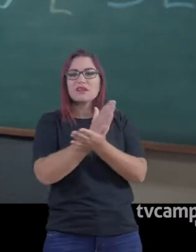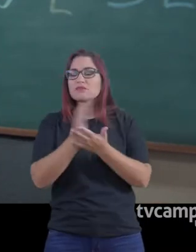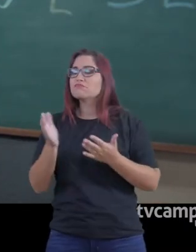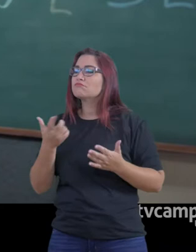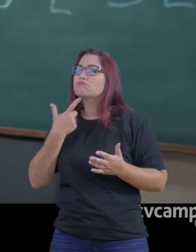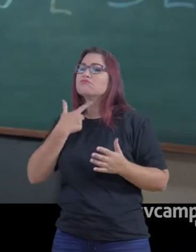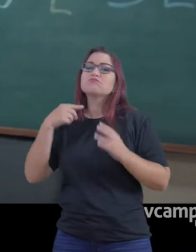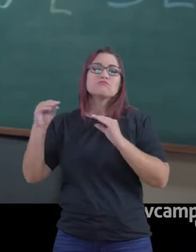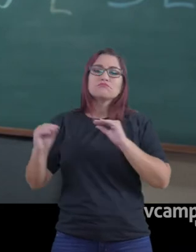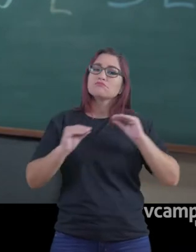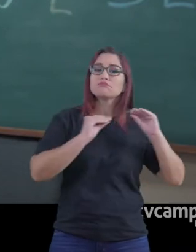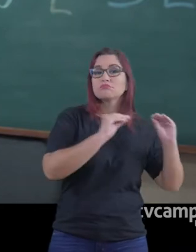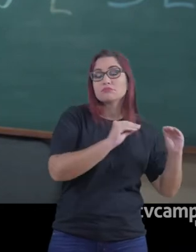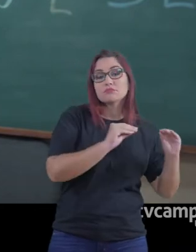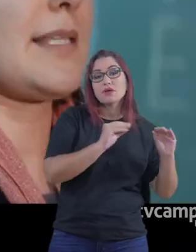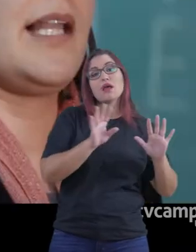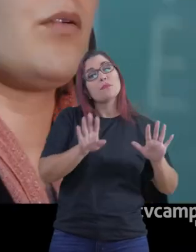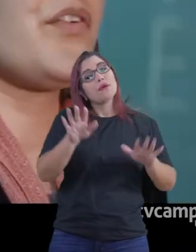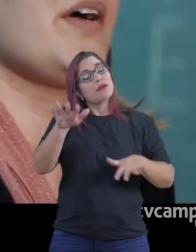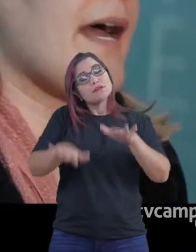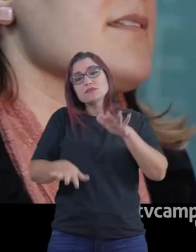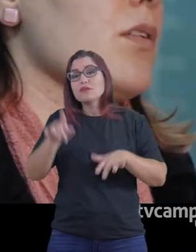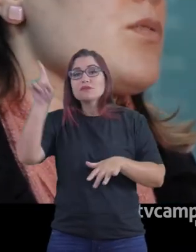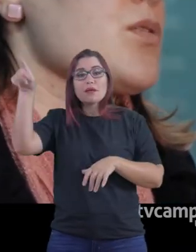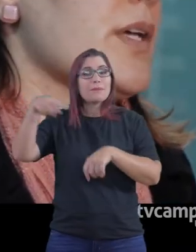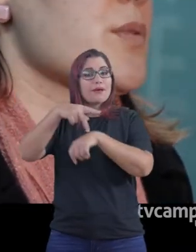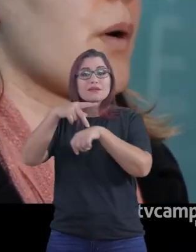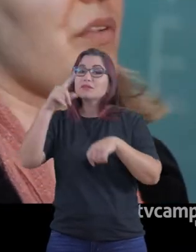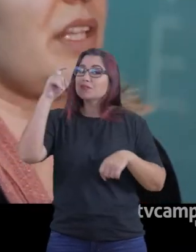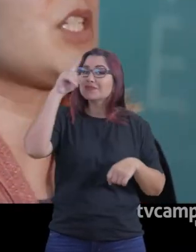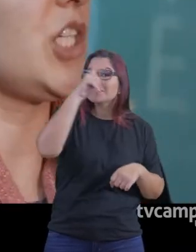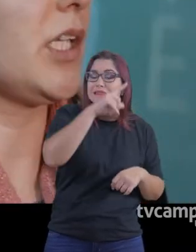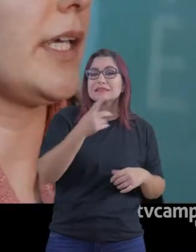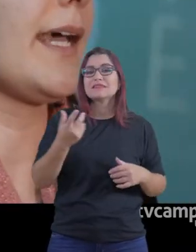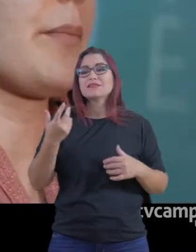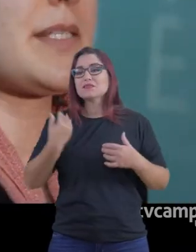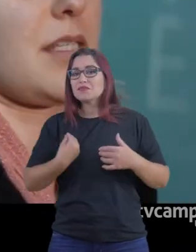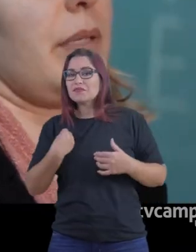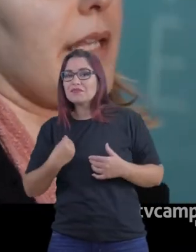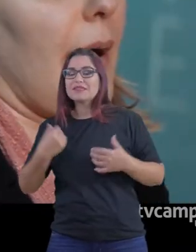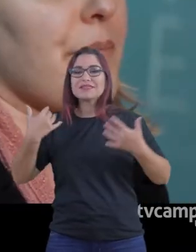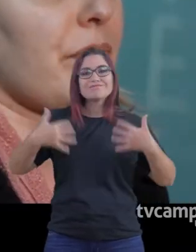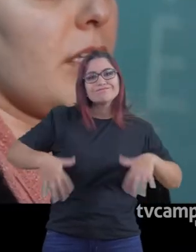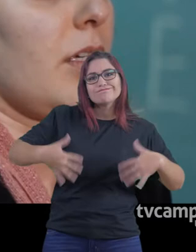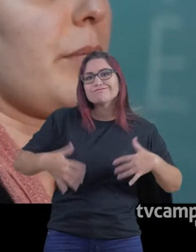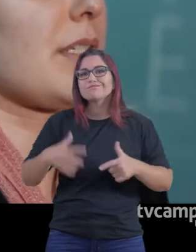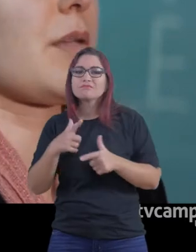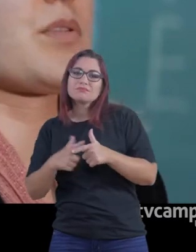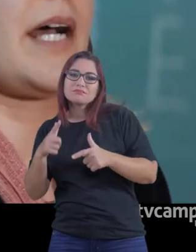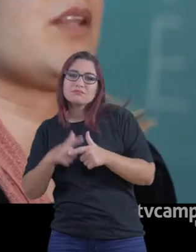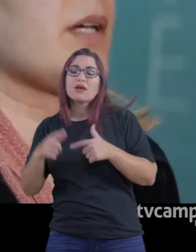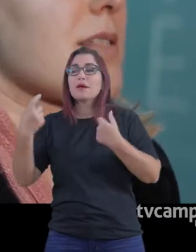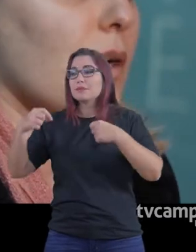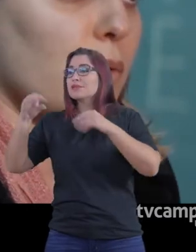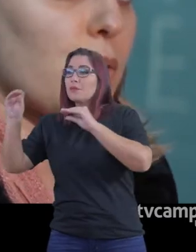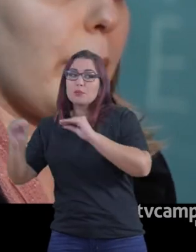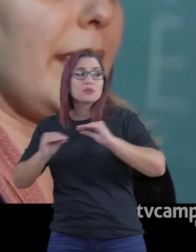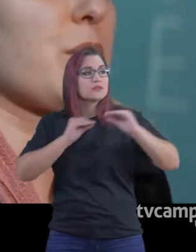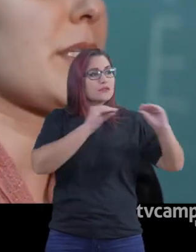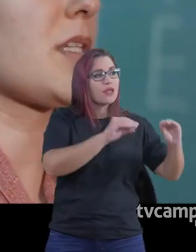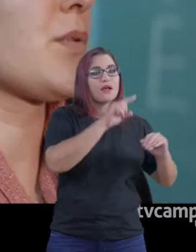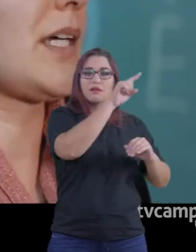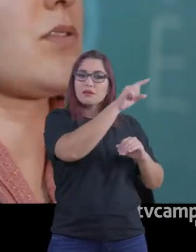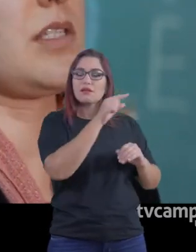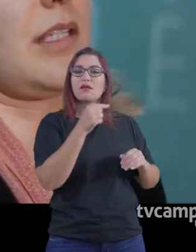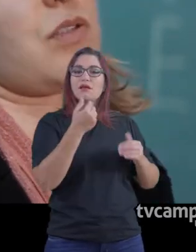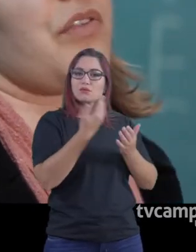voluntárias. Às vezes a pessoa está numa condição que o país dela não lhe oferece condições para uma vida digna, e ela precisa migrar, precisa buscar educação no outro